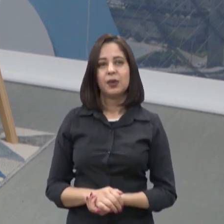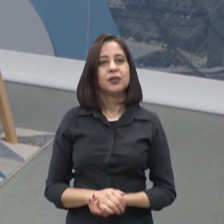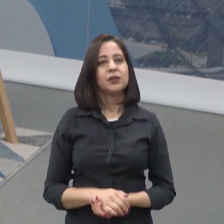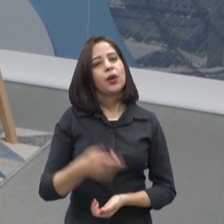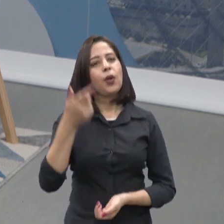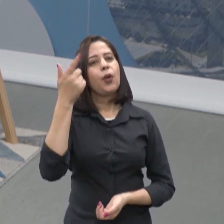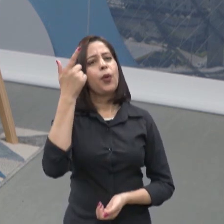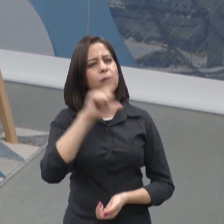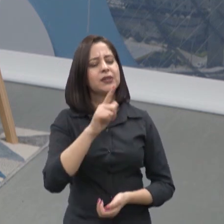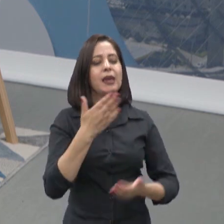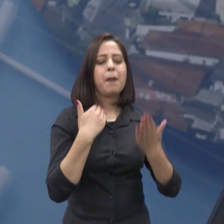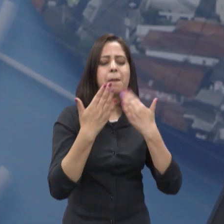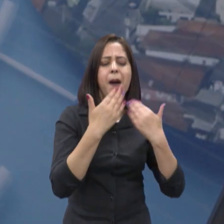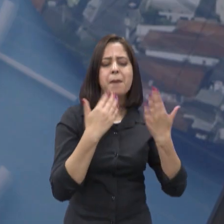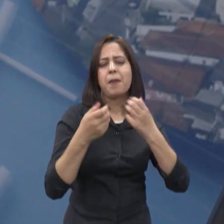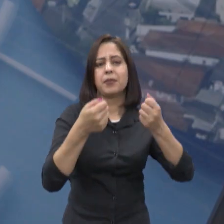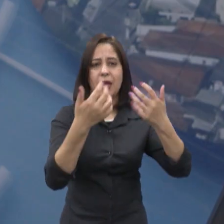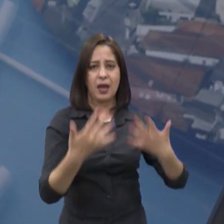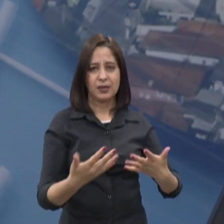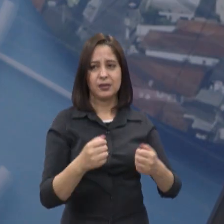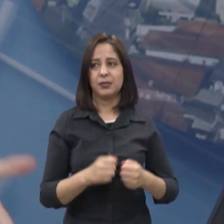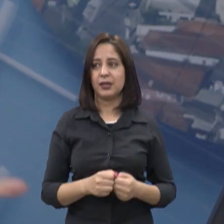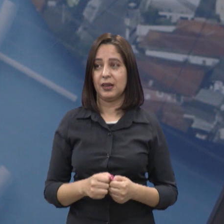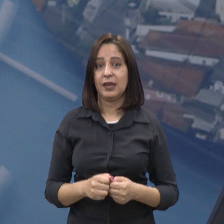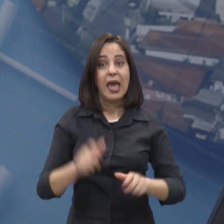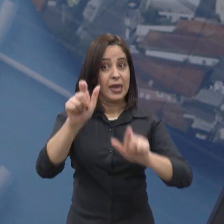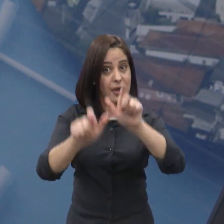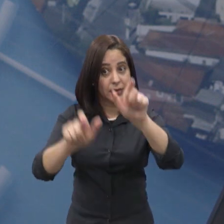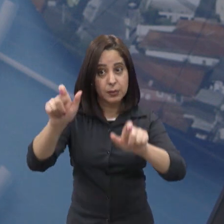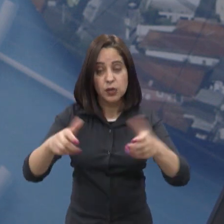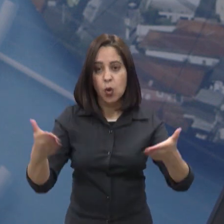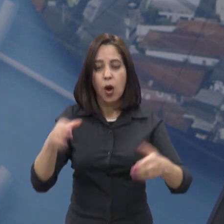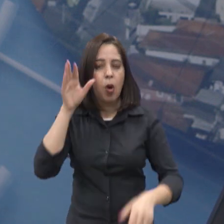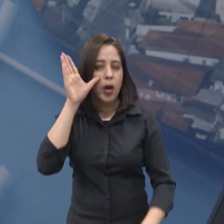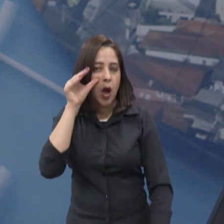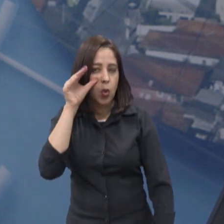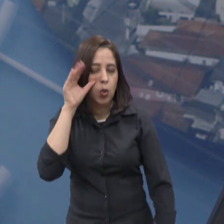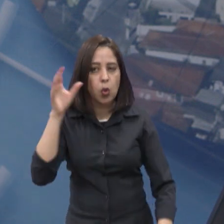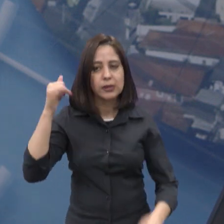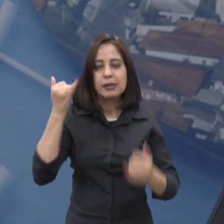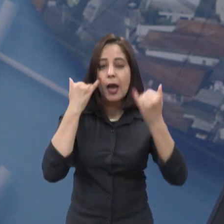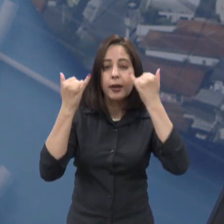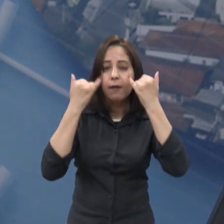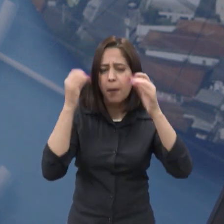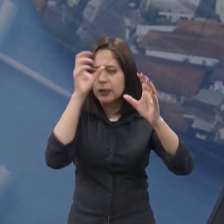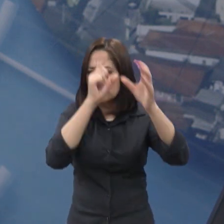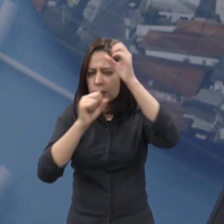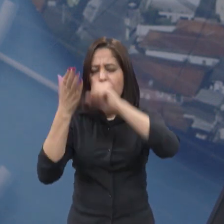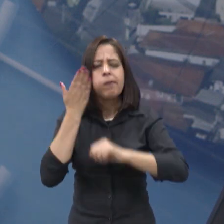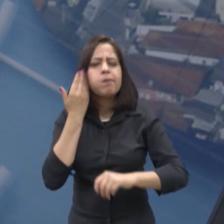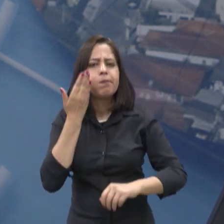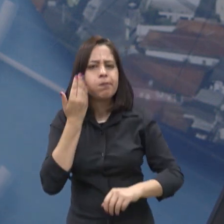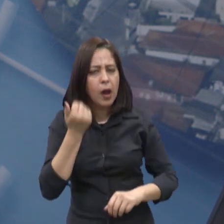assunto na mesa, né, e que mais pessoas vão procurar sobre este assunto, né, a informação, ela é sempre muito importante, uma